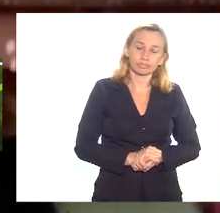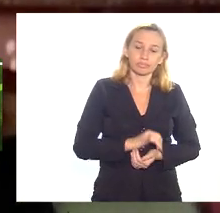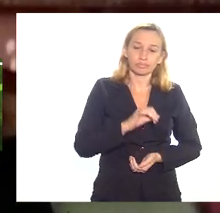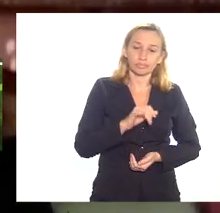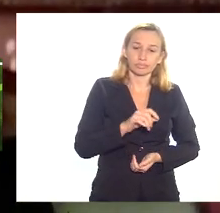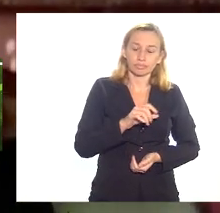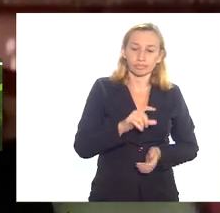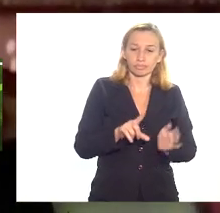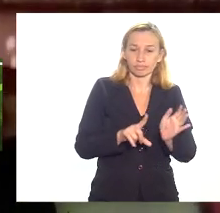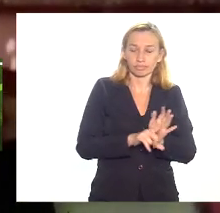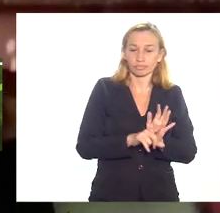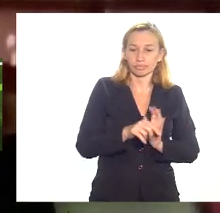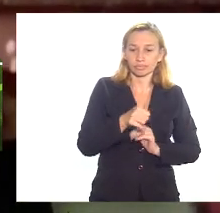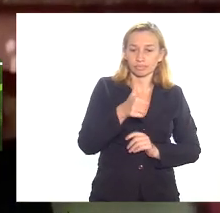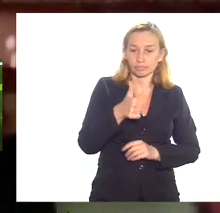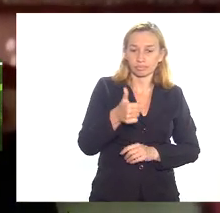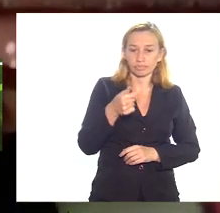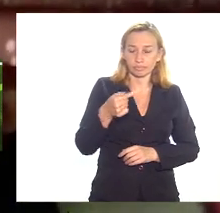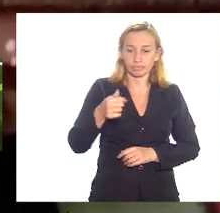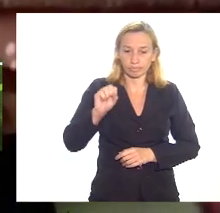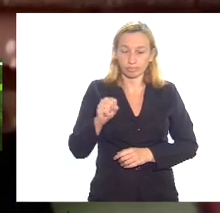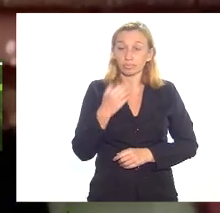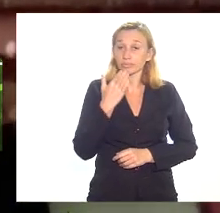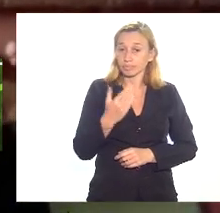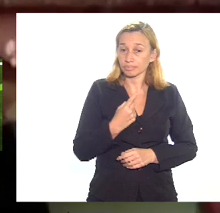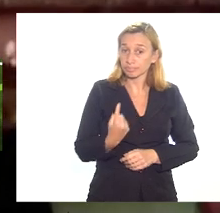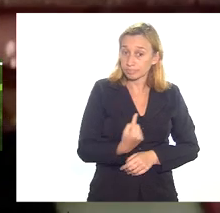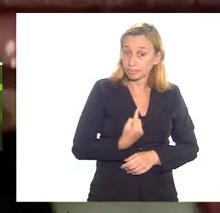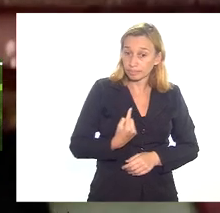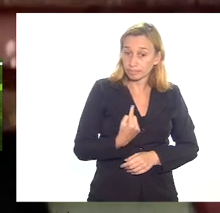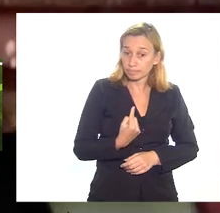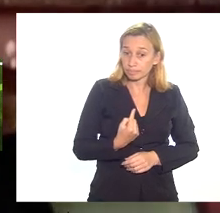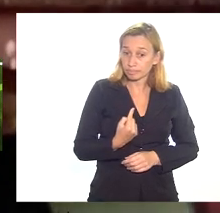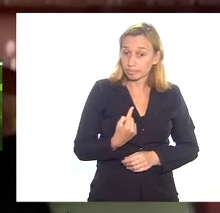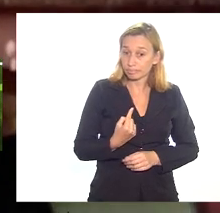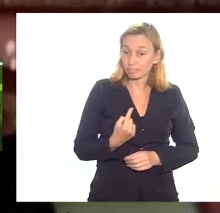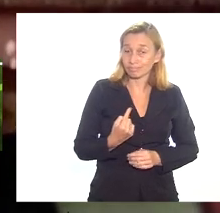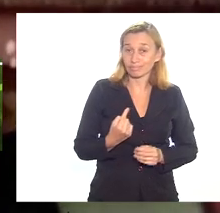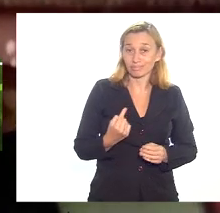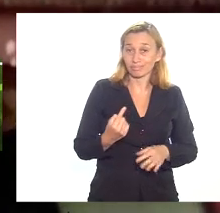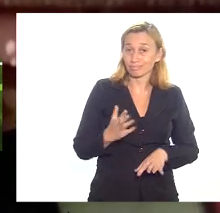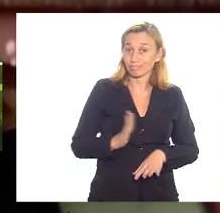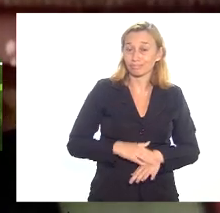LC178 está pedindo da gente além do que a gente pode dar